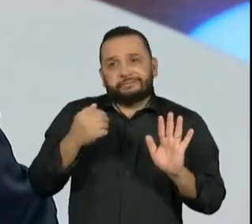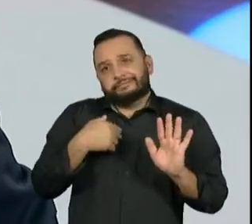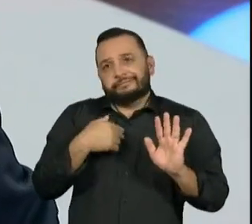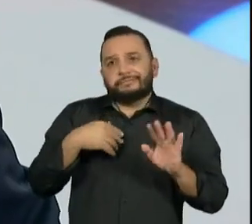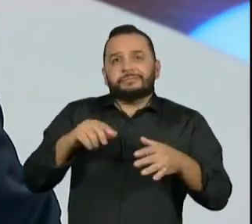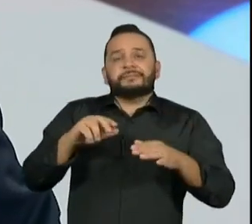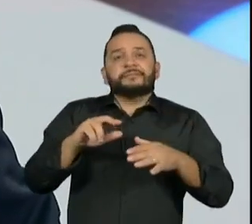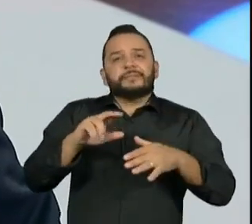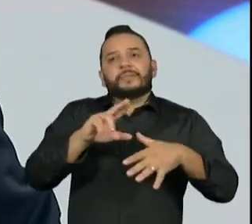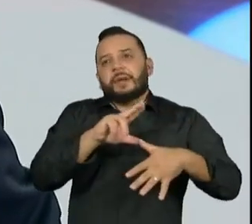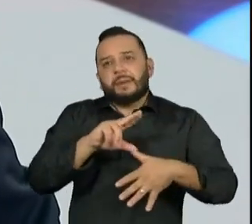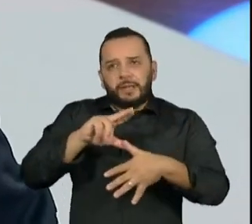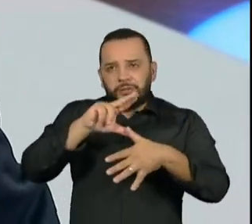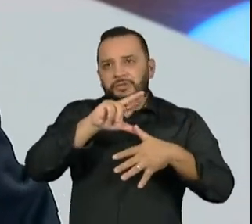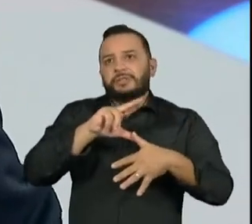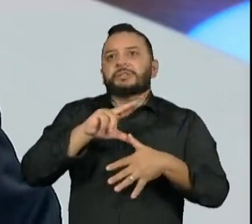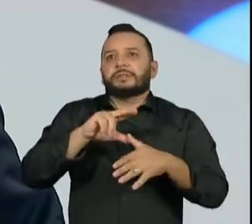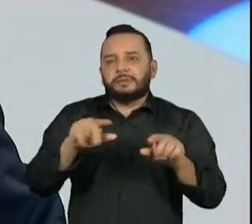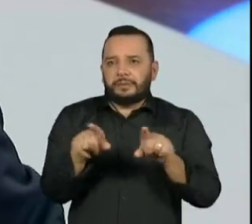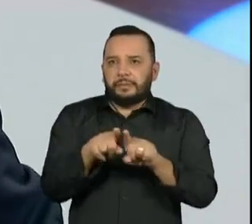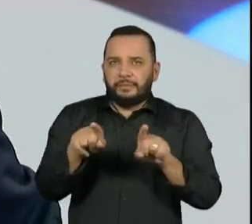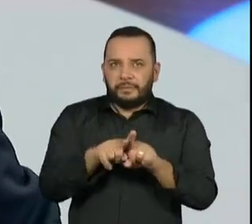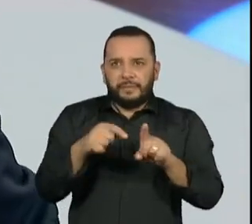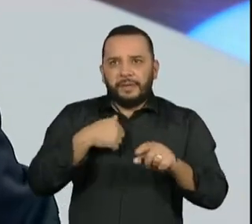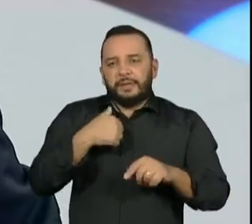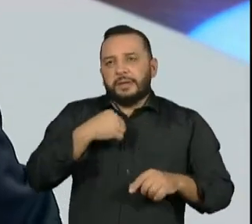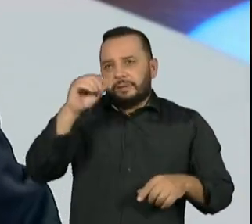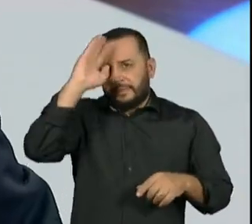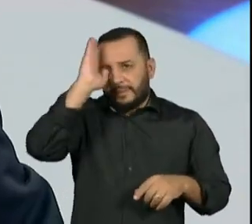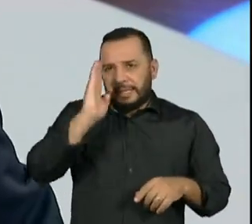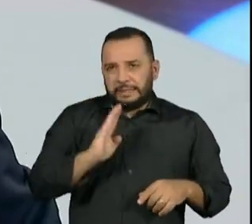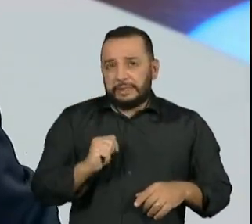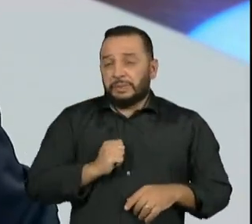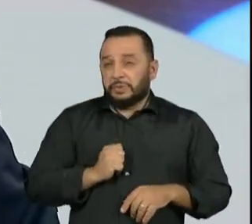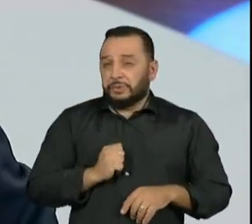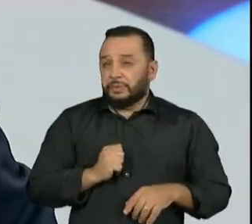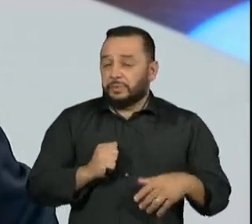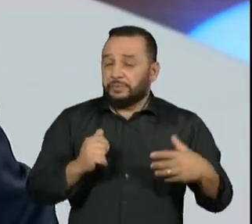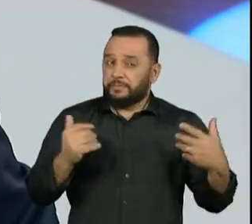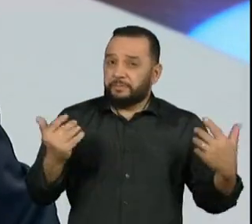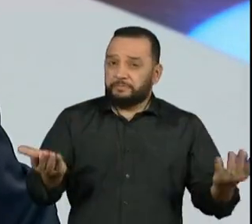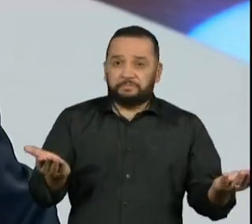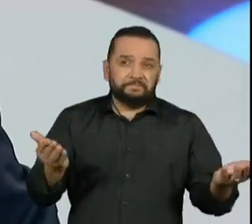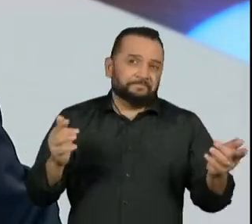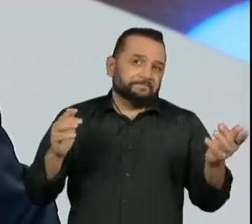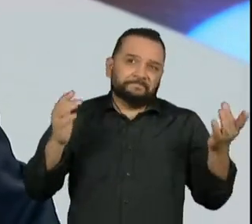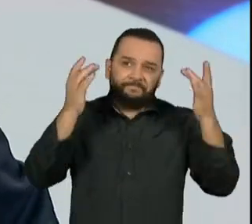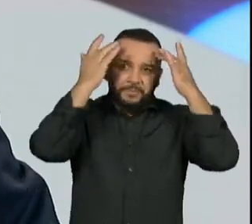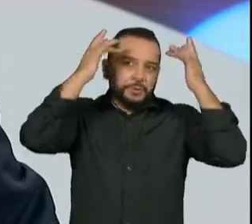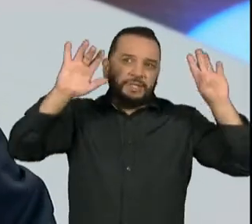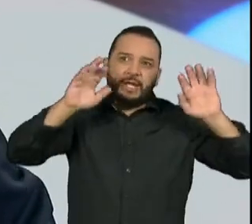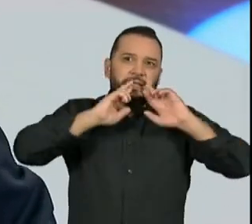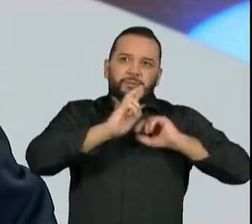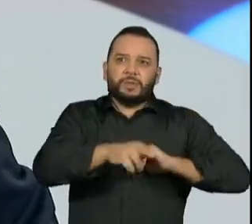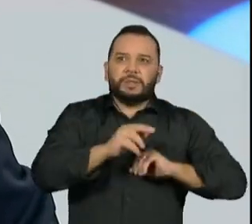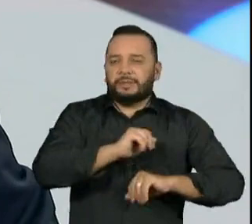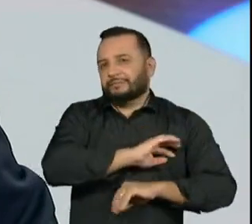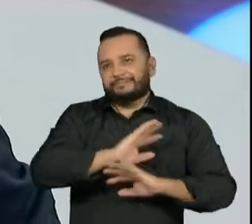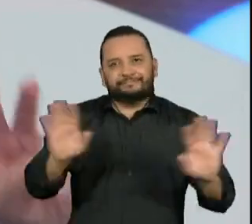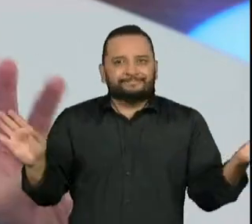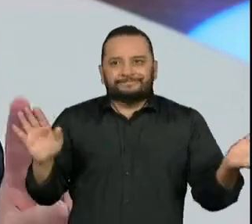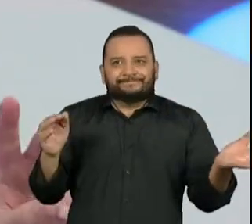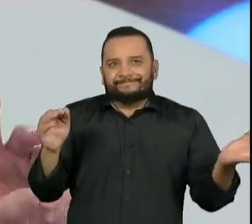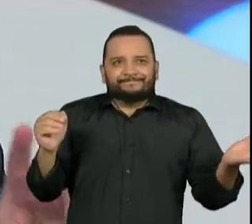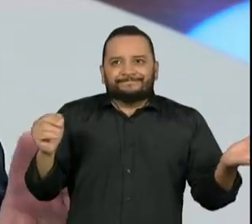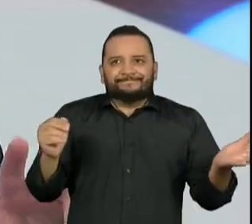pode acontecer ou não no Brasil, eu acho que talvez você queira chegar aí, enfim, eu não sei. O que eu sei é